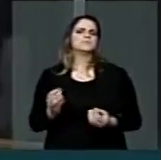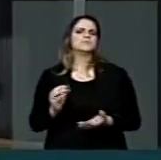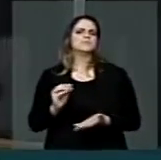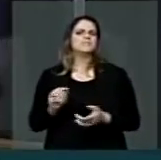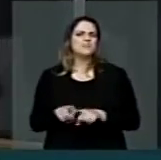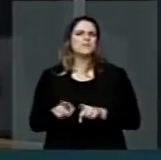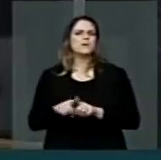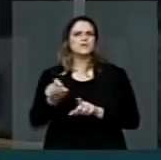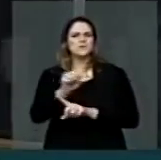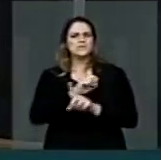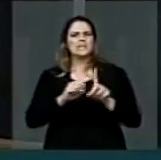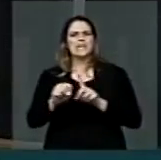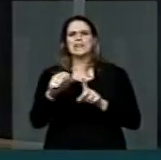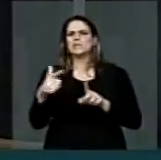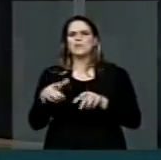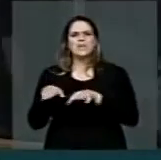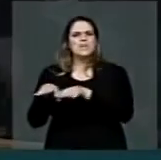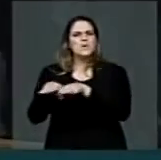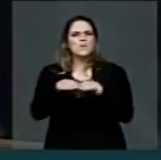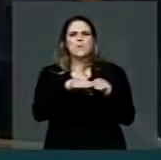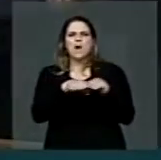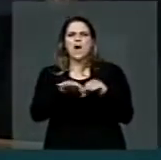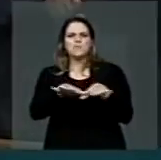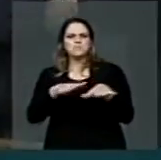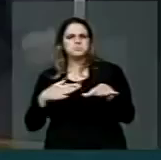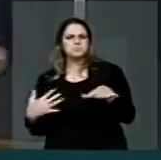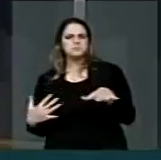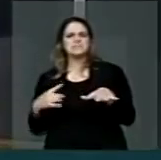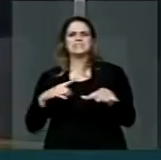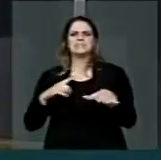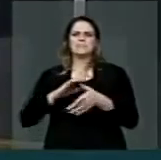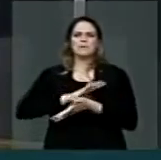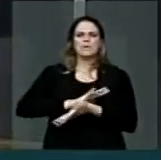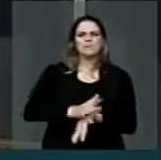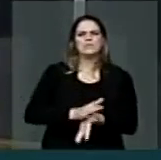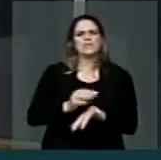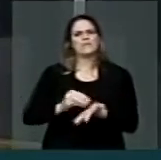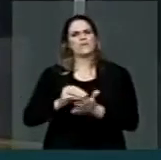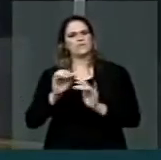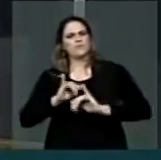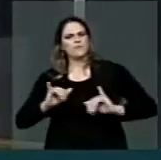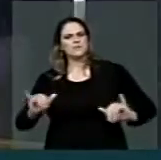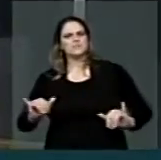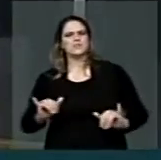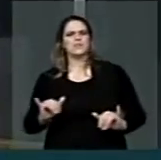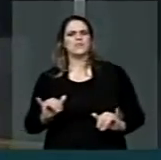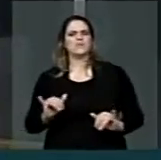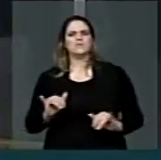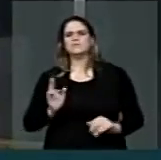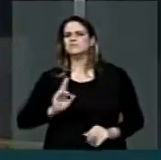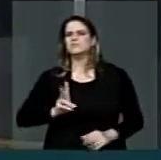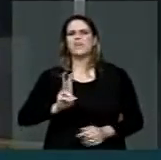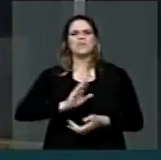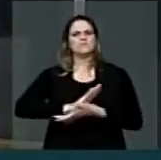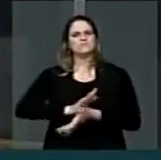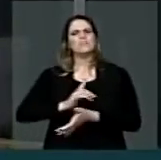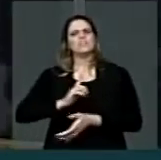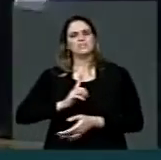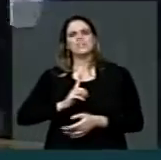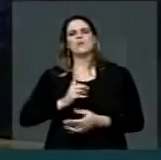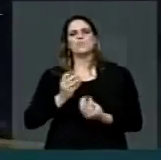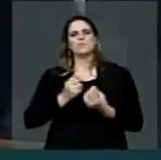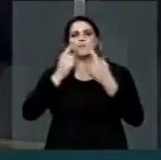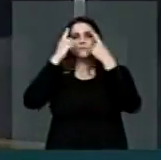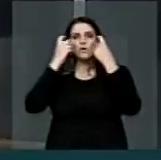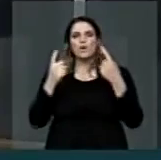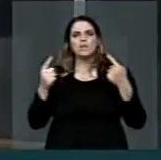faltam informações, o preconceito aumenta a cada dia, e o desrespeito está configurado nos inúmeros casos de violência contra o idoso,